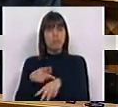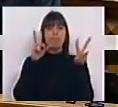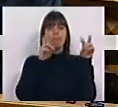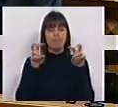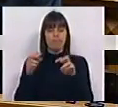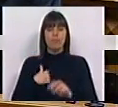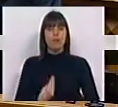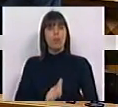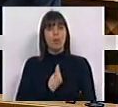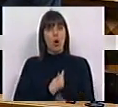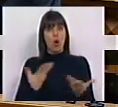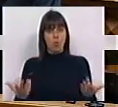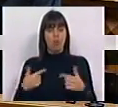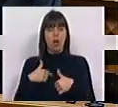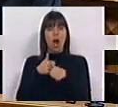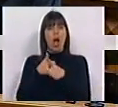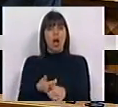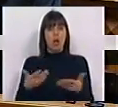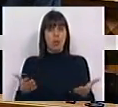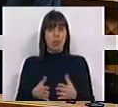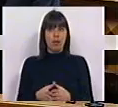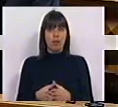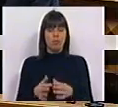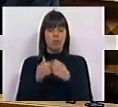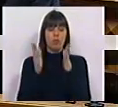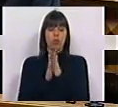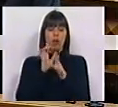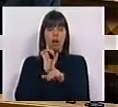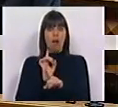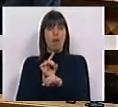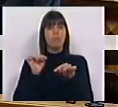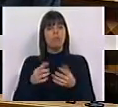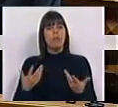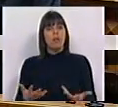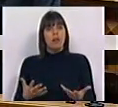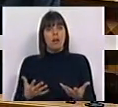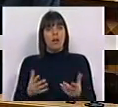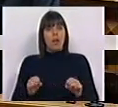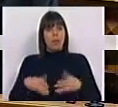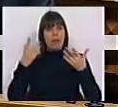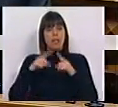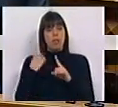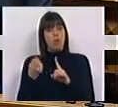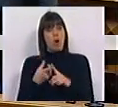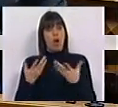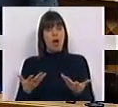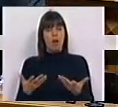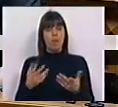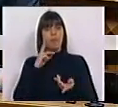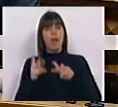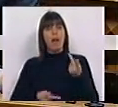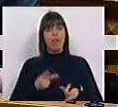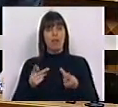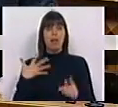temas que nos preocupam e nós acompanhamos todos quantos, neste momento de início de ano, façam essa